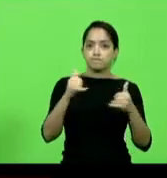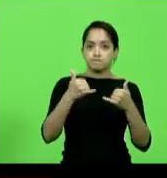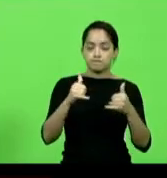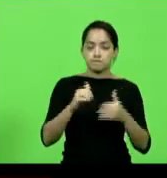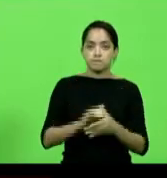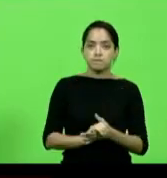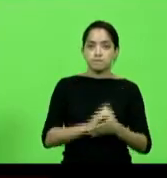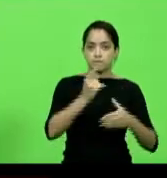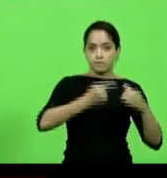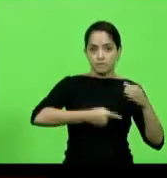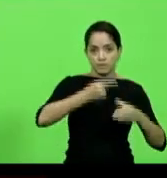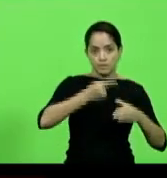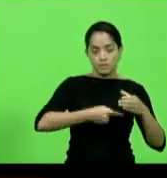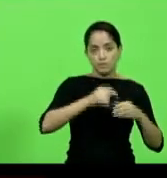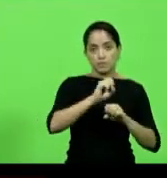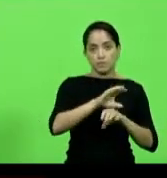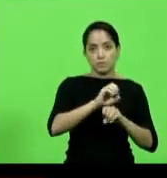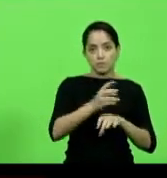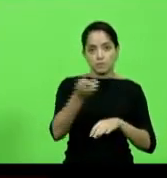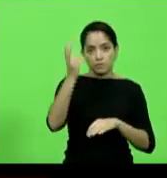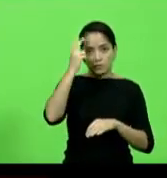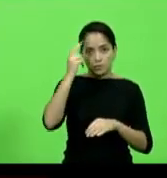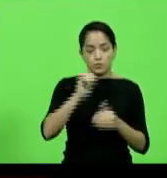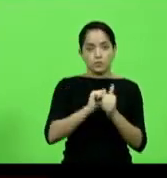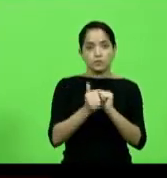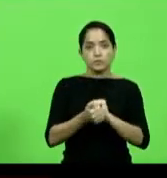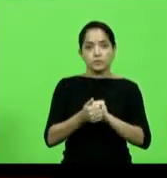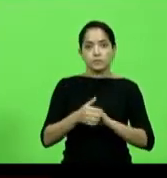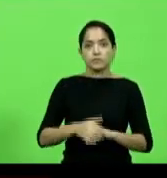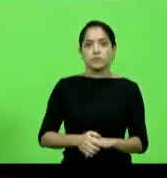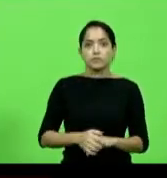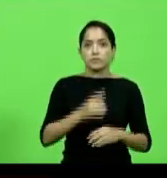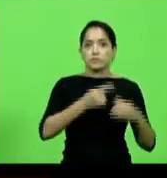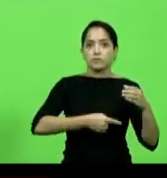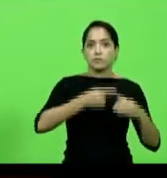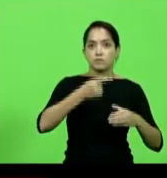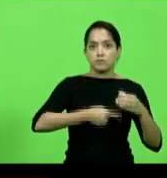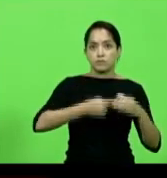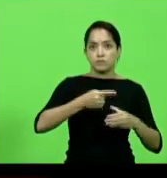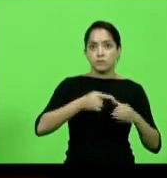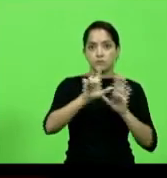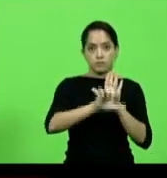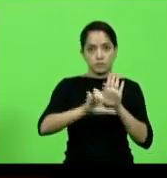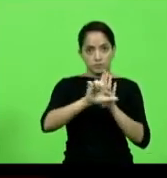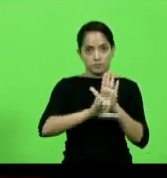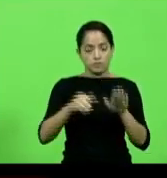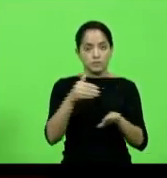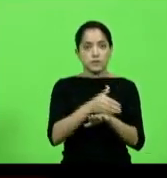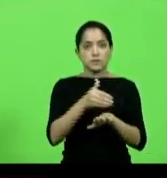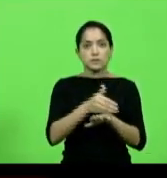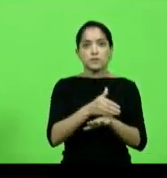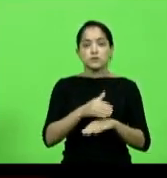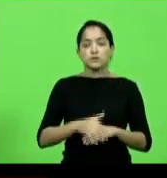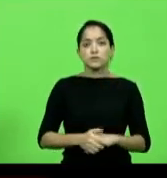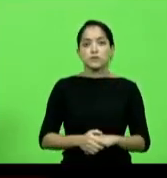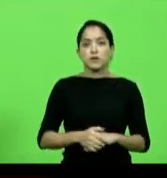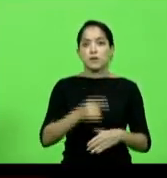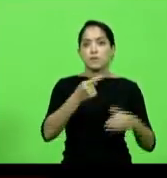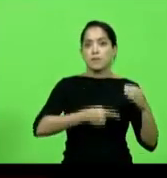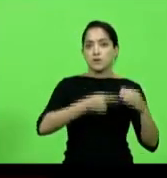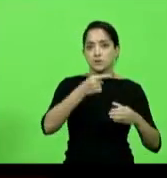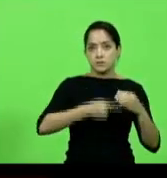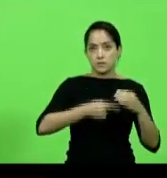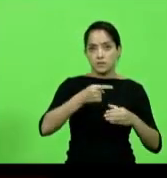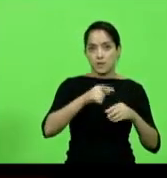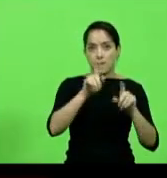Comissão de Educação, Cultura e Desporto, Comissão de Legislação Participativa, Comissão de